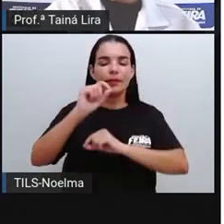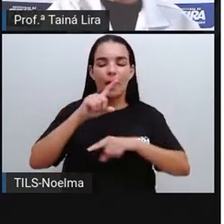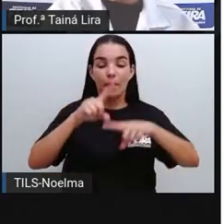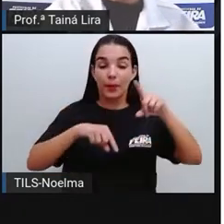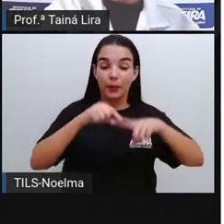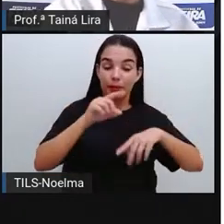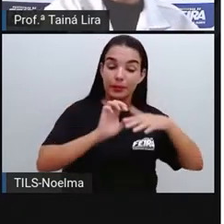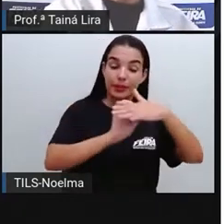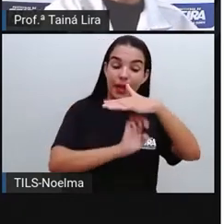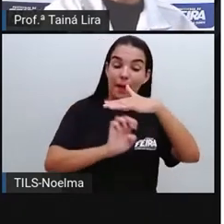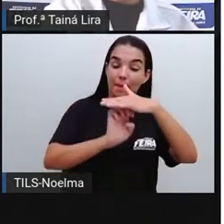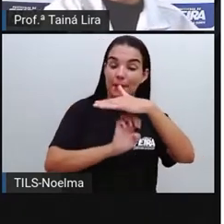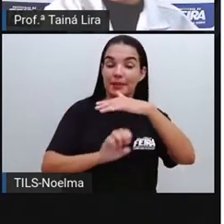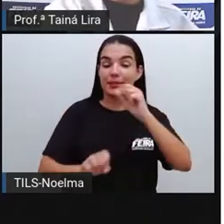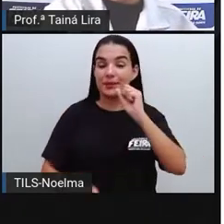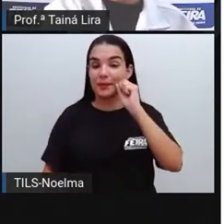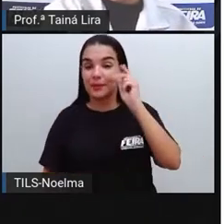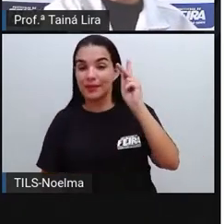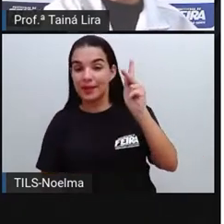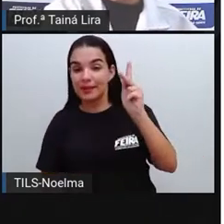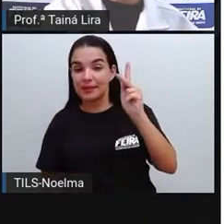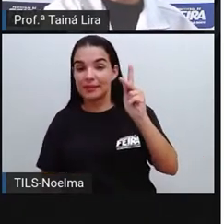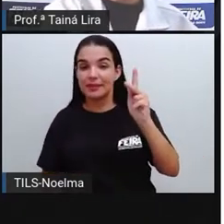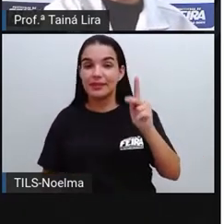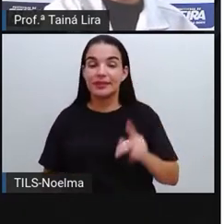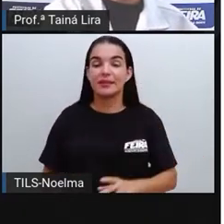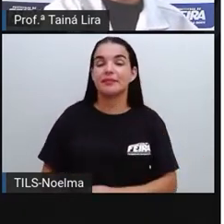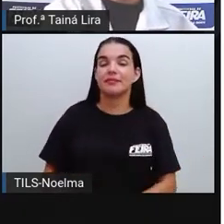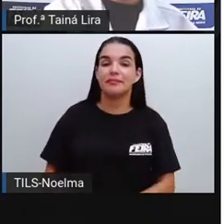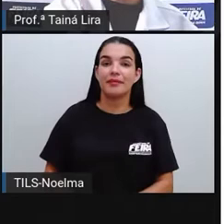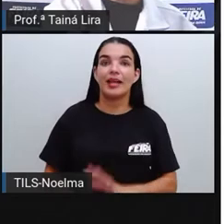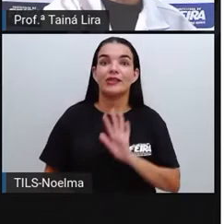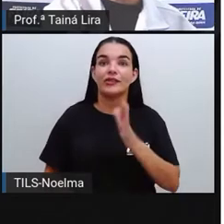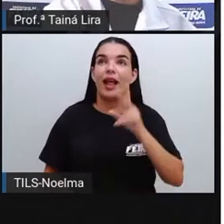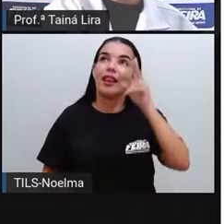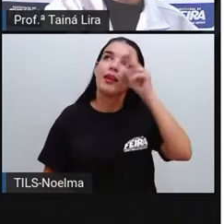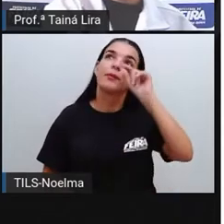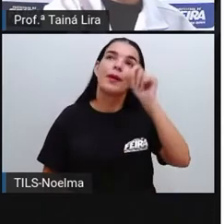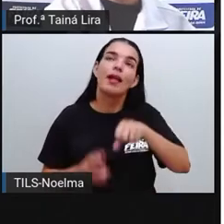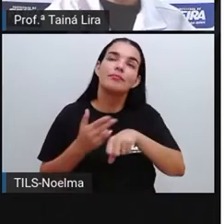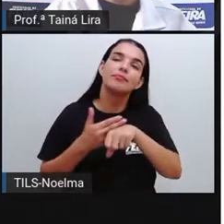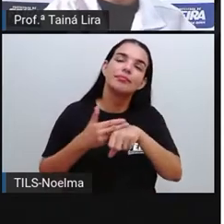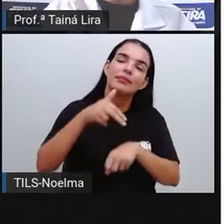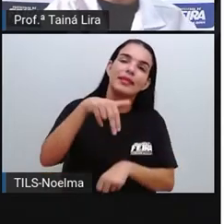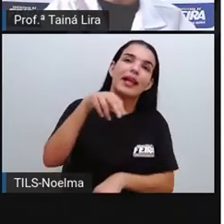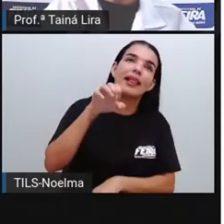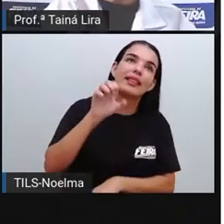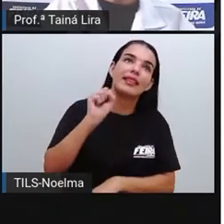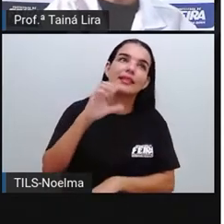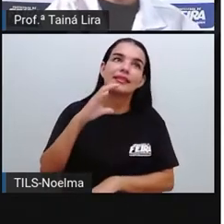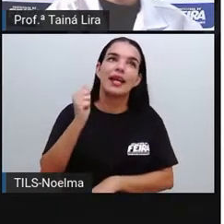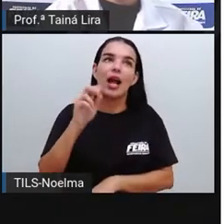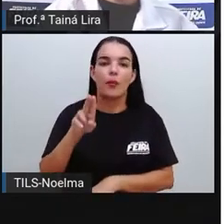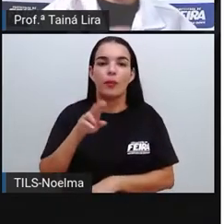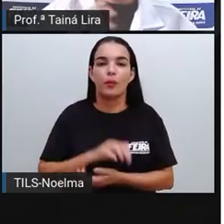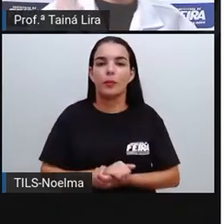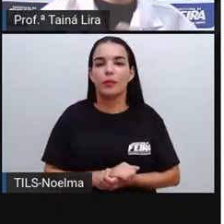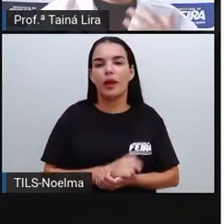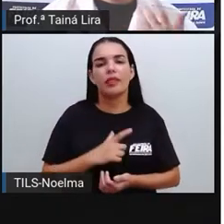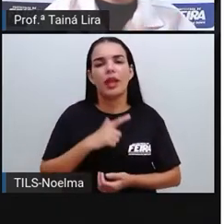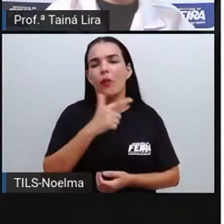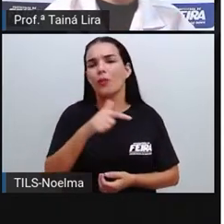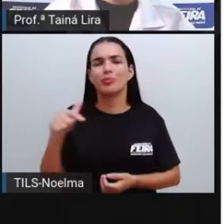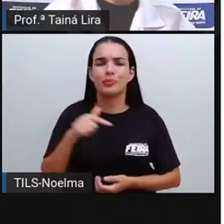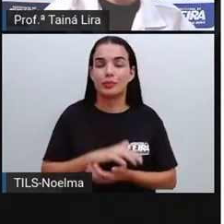quando a gente vê esse slogan, né? Sabor da energia, a gente logo lembra aí do Nescau, tá? E existem aí outros